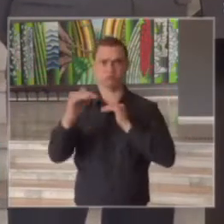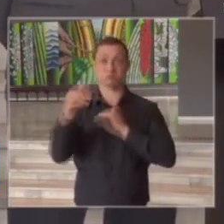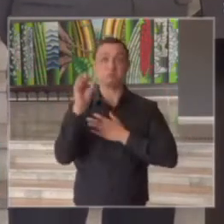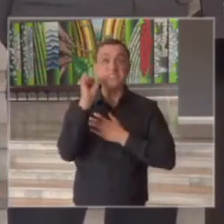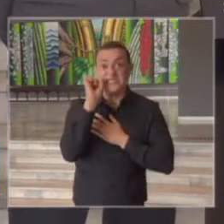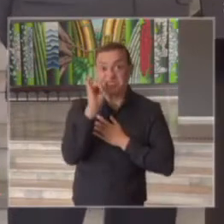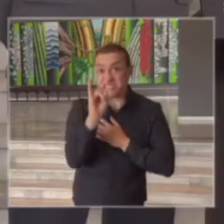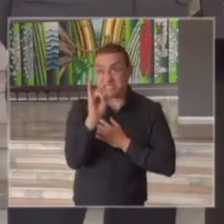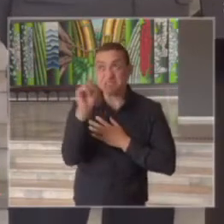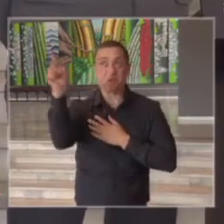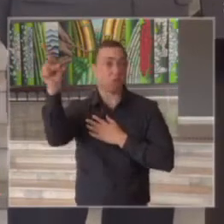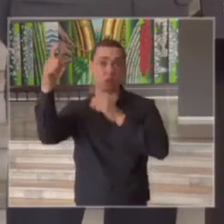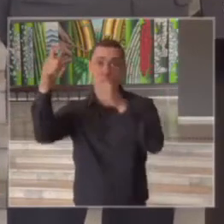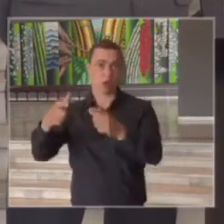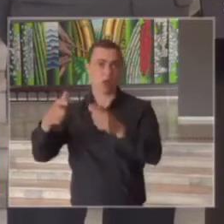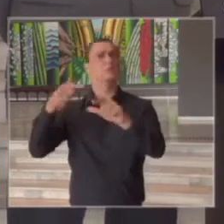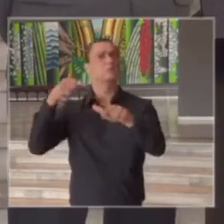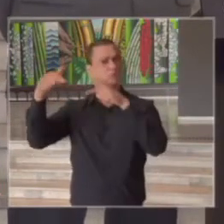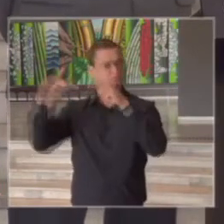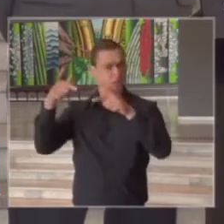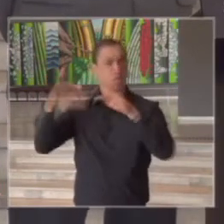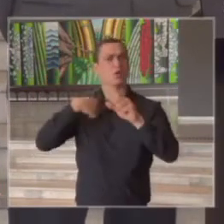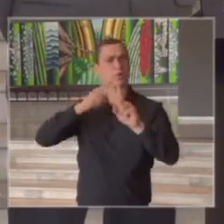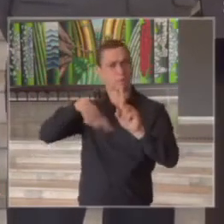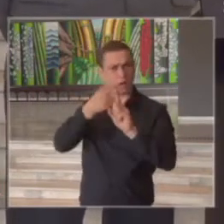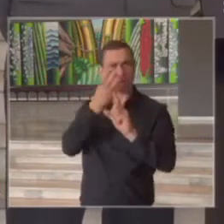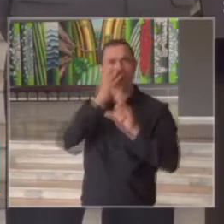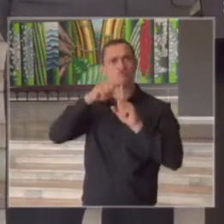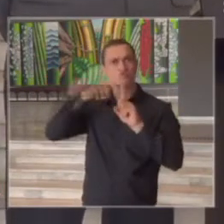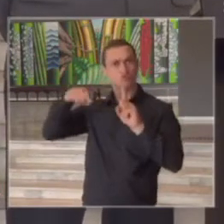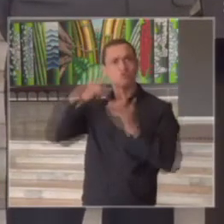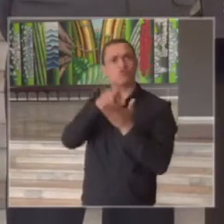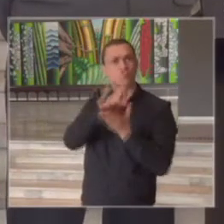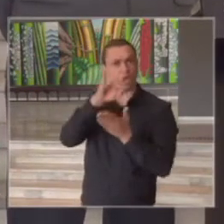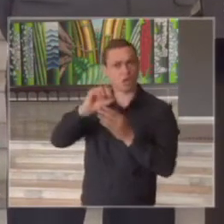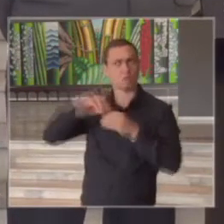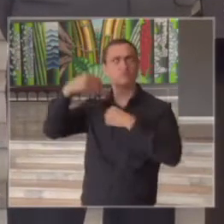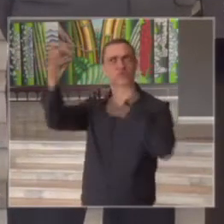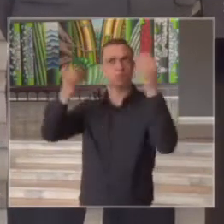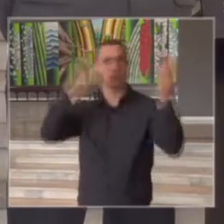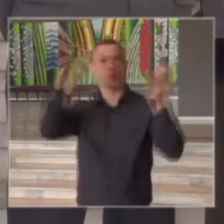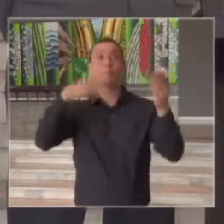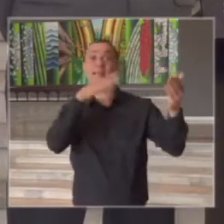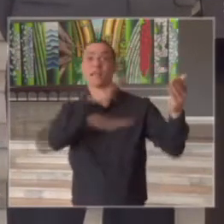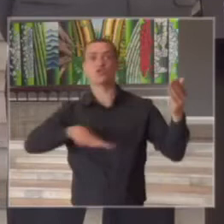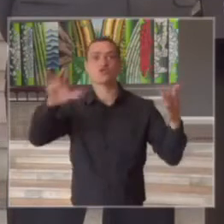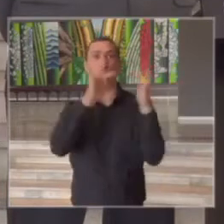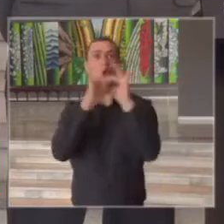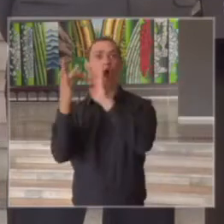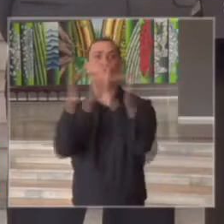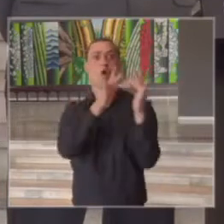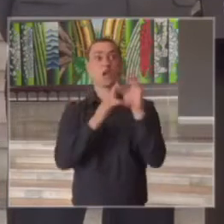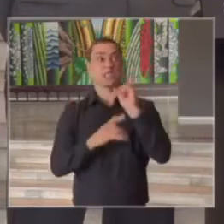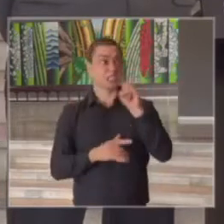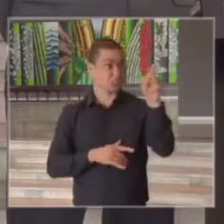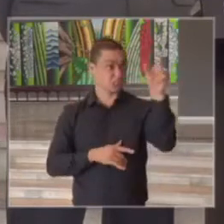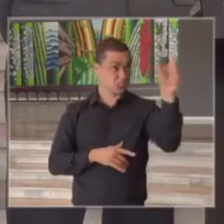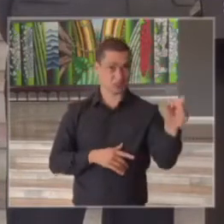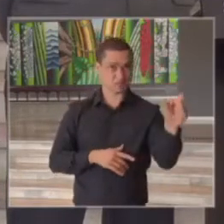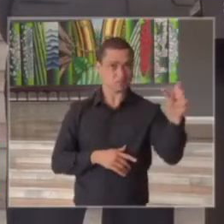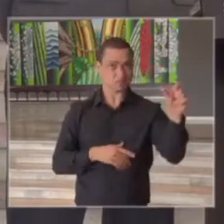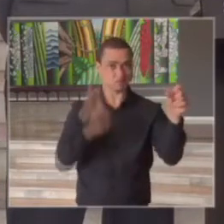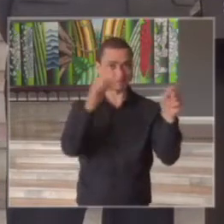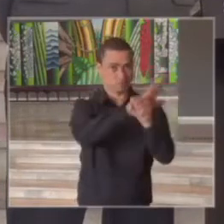regiões que elas trabalham como eu disse em rede e pode haver transferência de pacientes